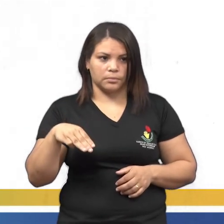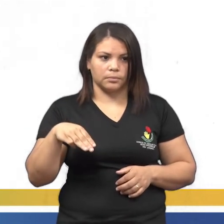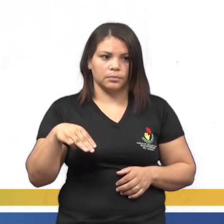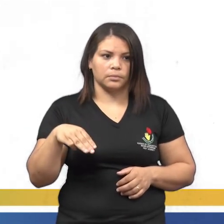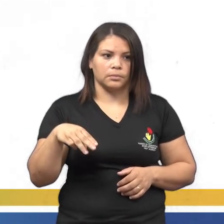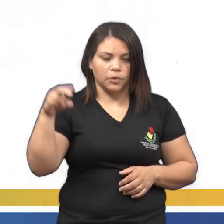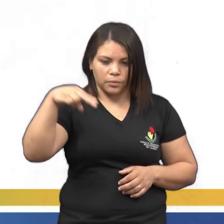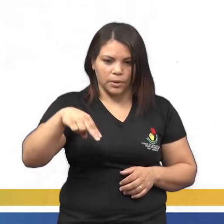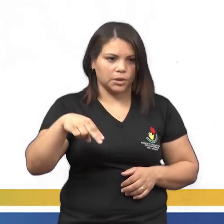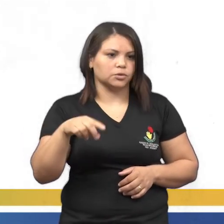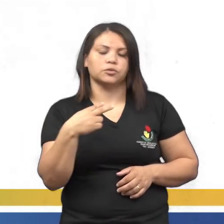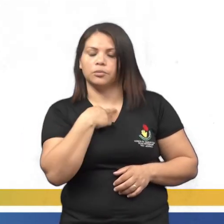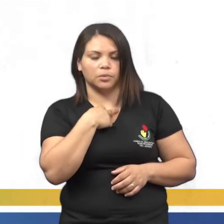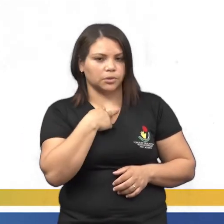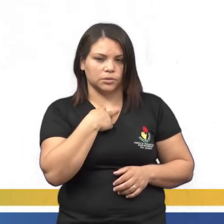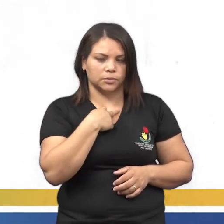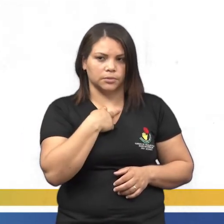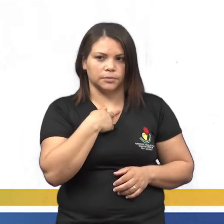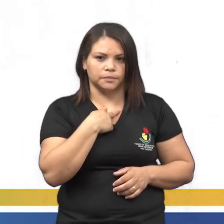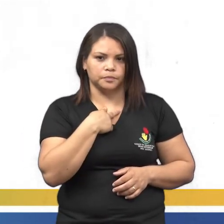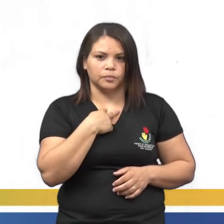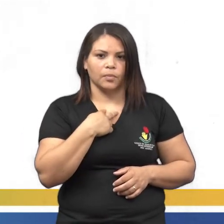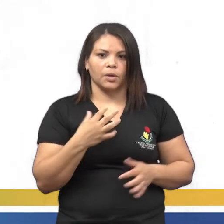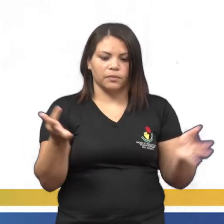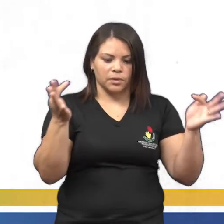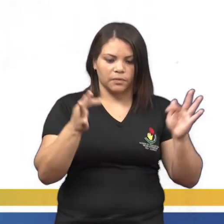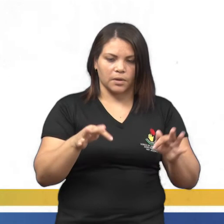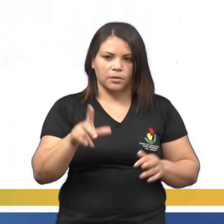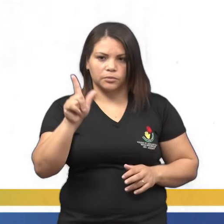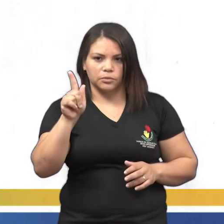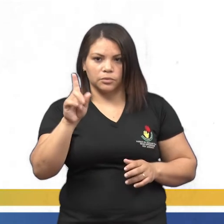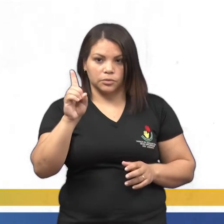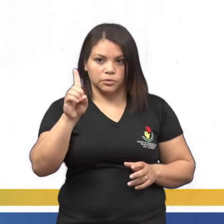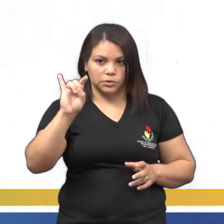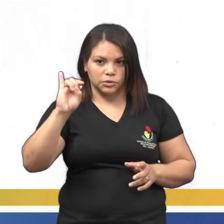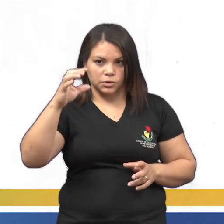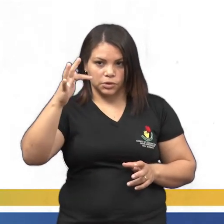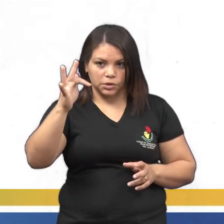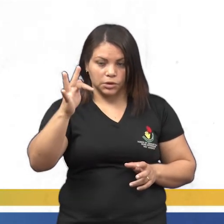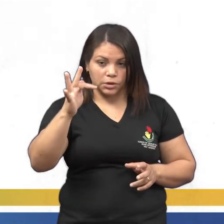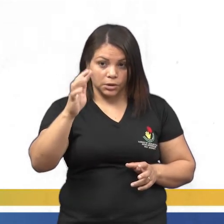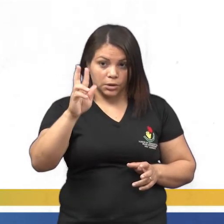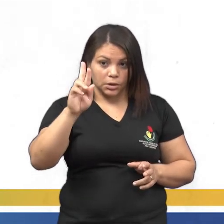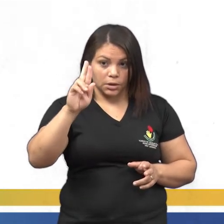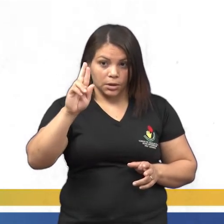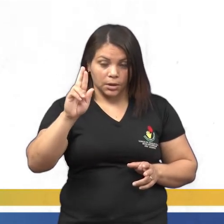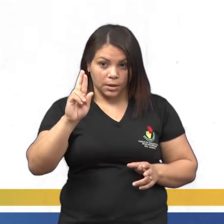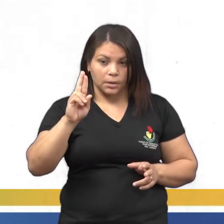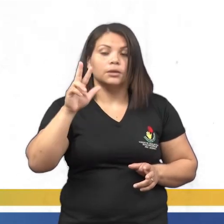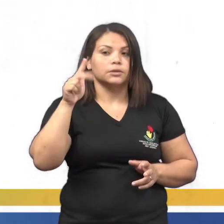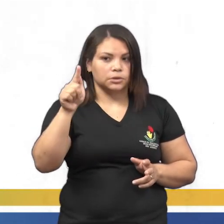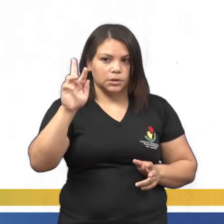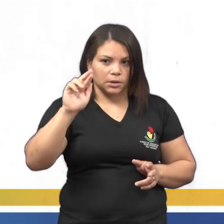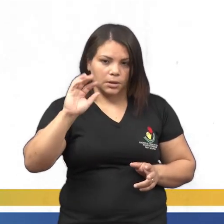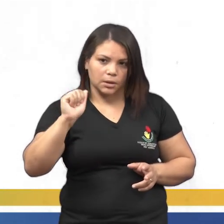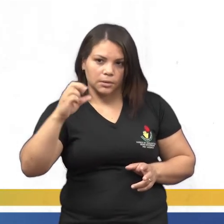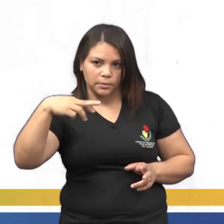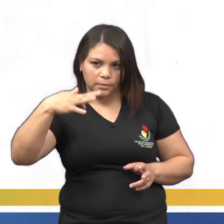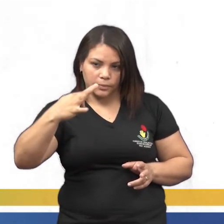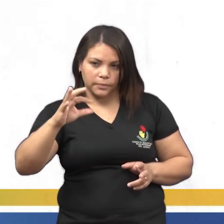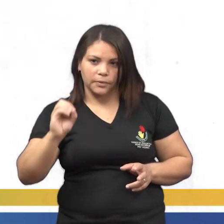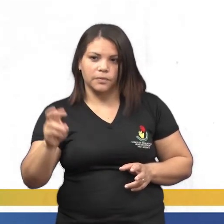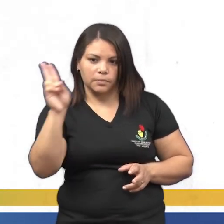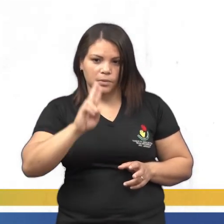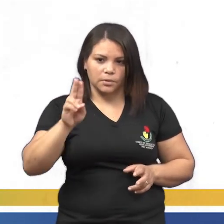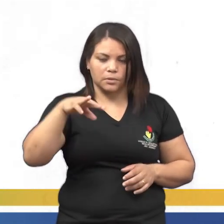escrever uma palavra que é finalizada com um desses dígrafos no final das palavras, você tem que utilizar o M, tá